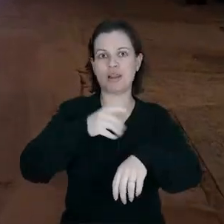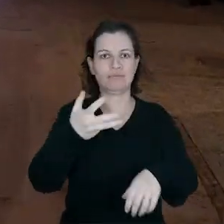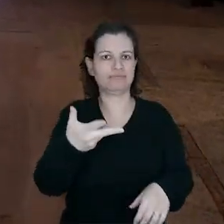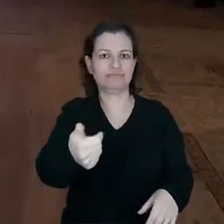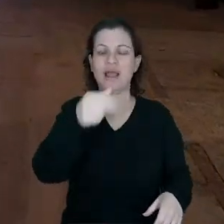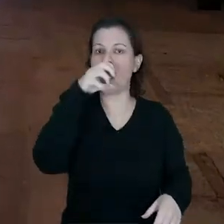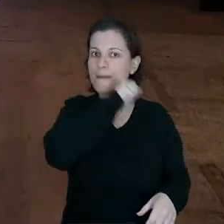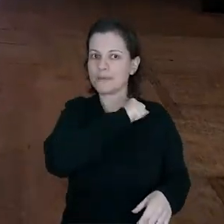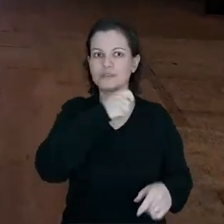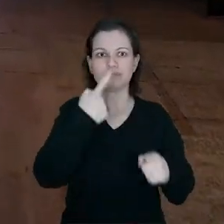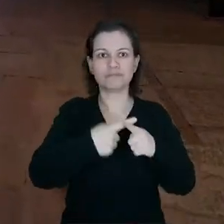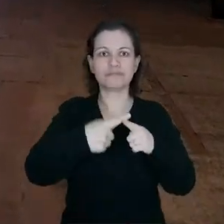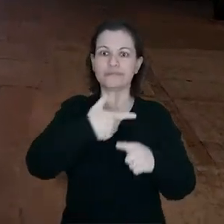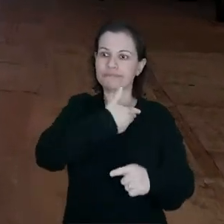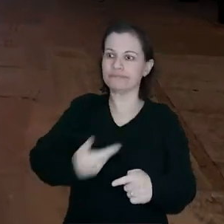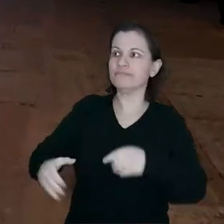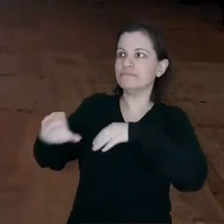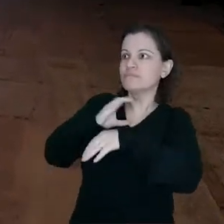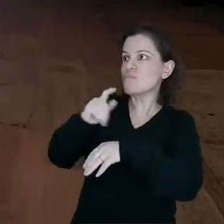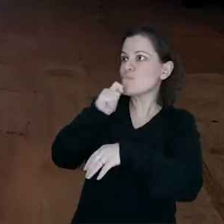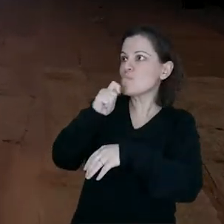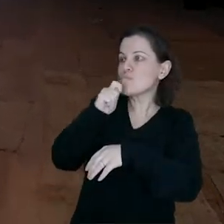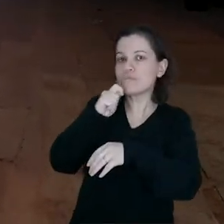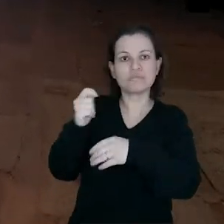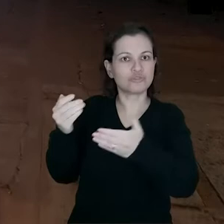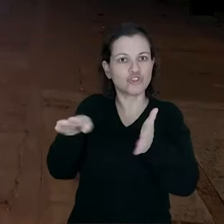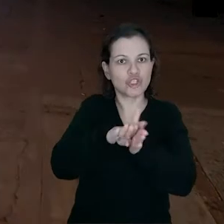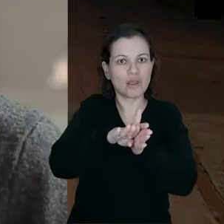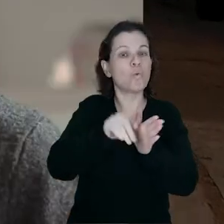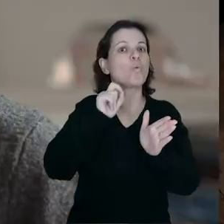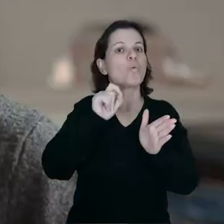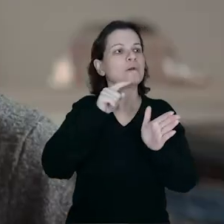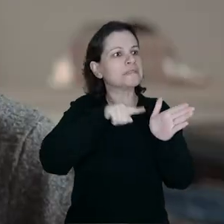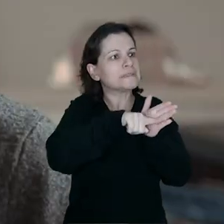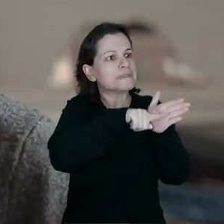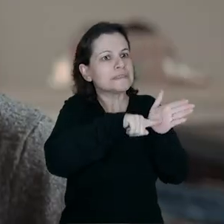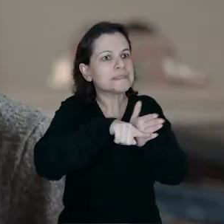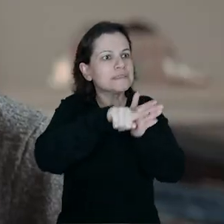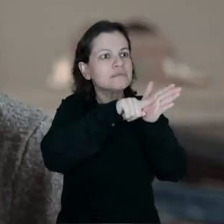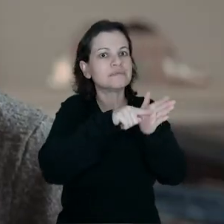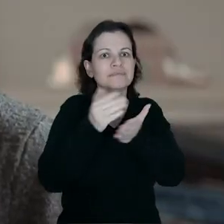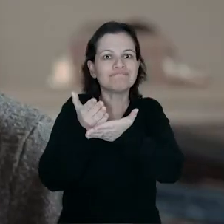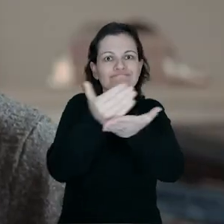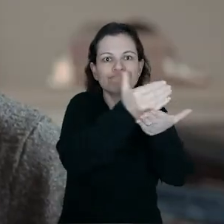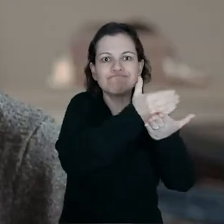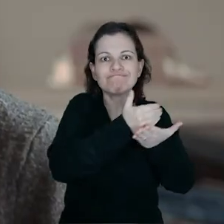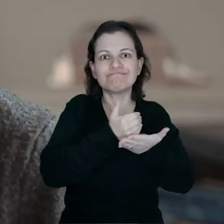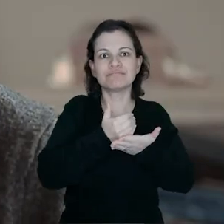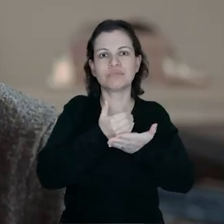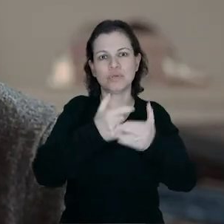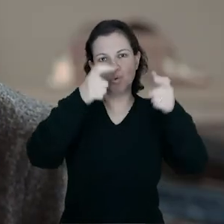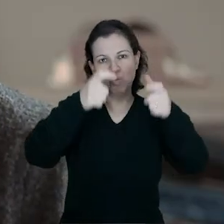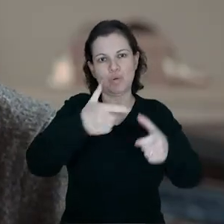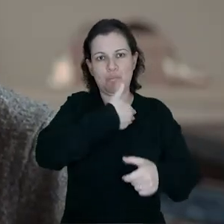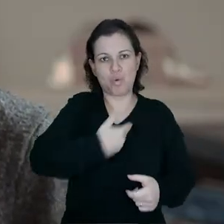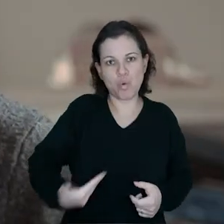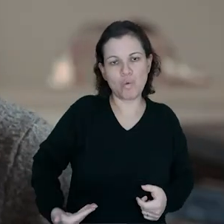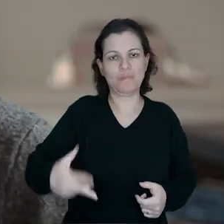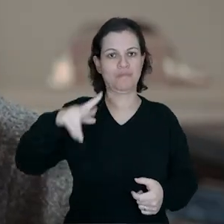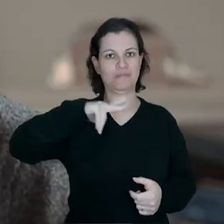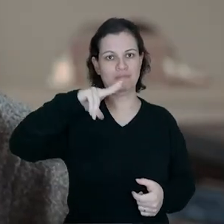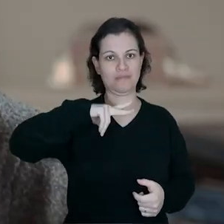tivemos, enquanto os recursos do governo ainda não chegavam, foi levantar doações de entidades